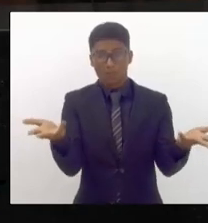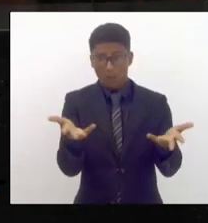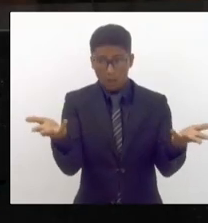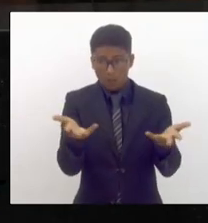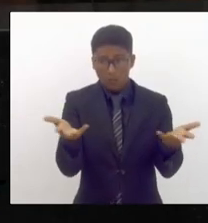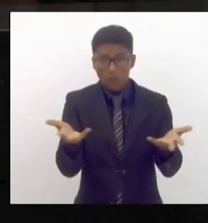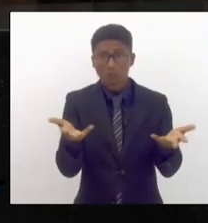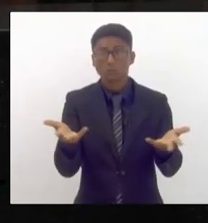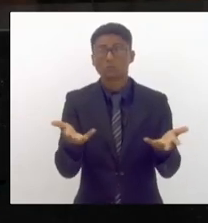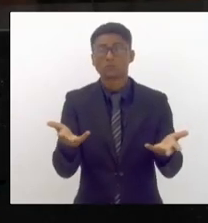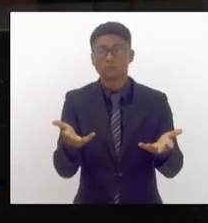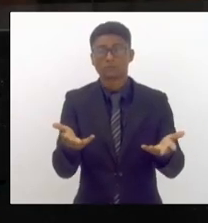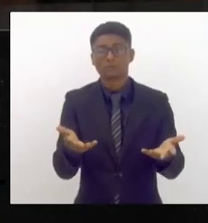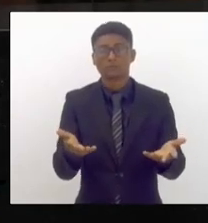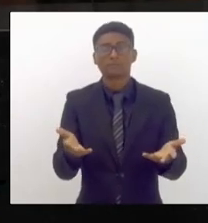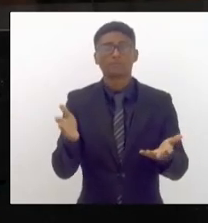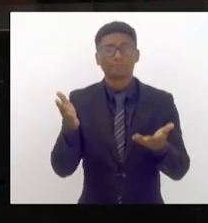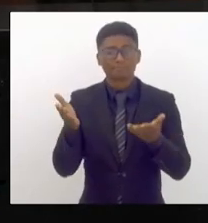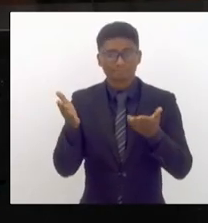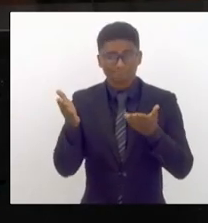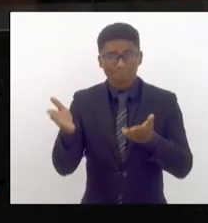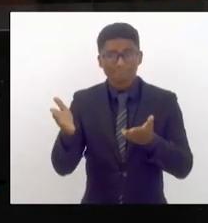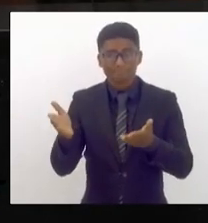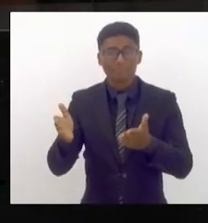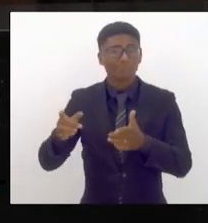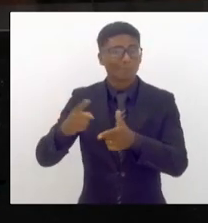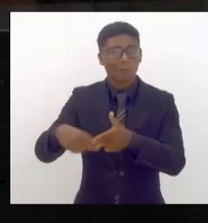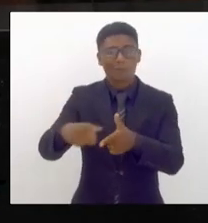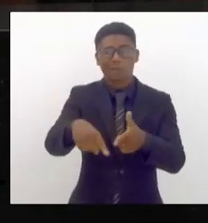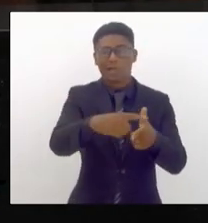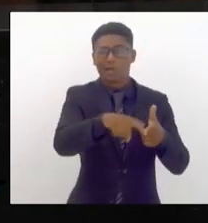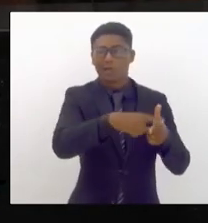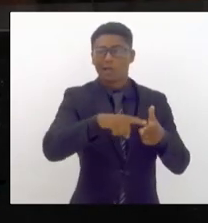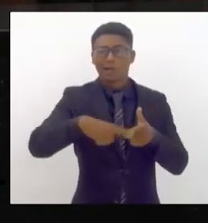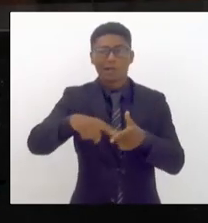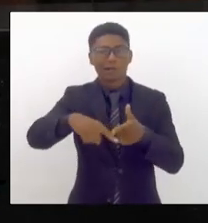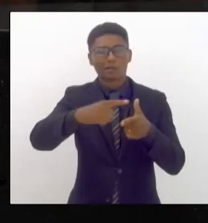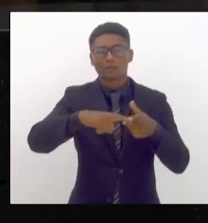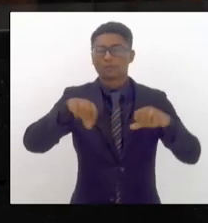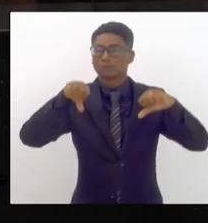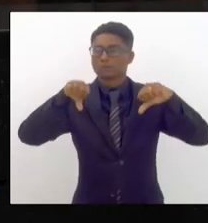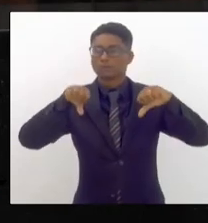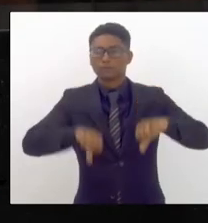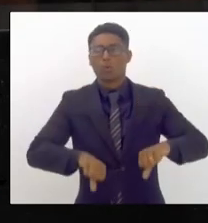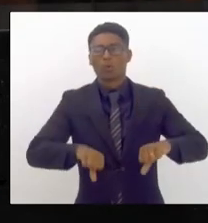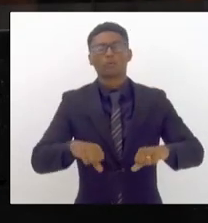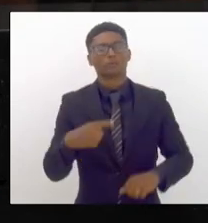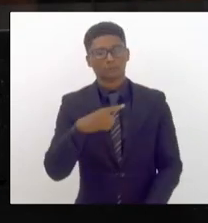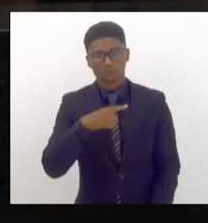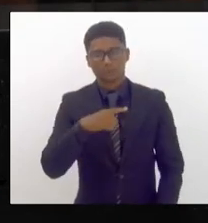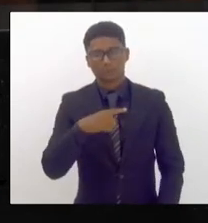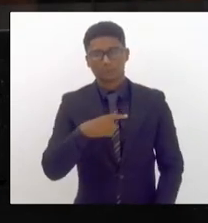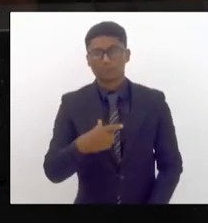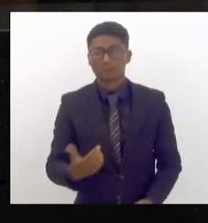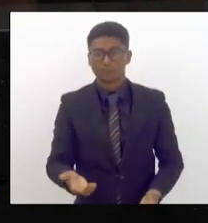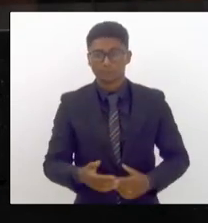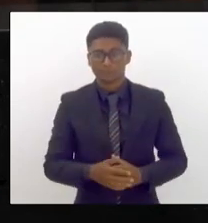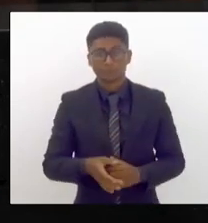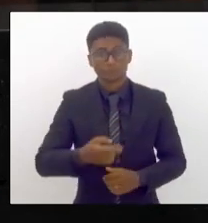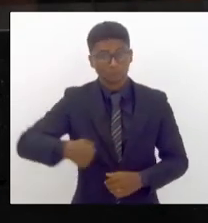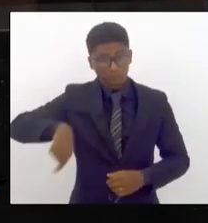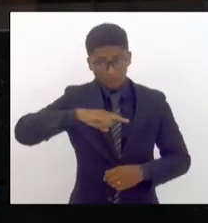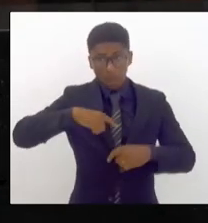tendo esses problemas com uma intensidade muito maior e nós precisamos unir